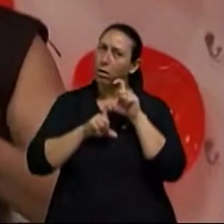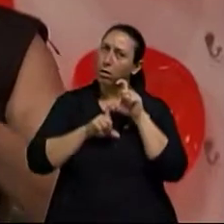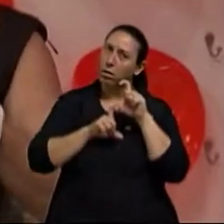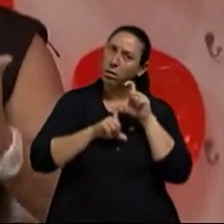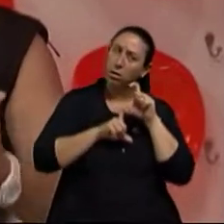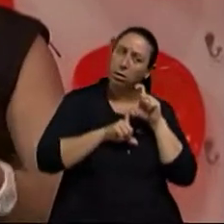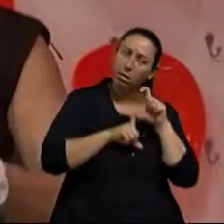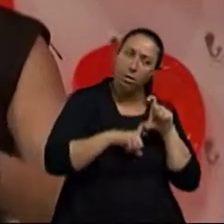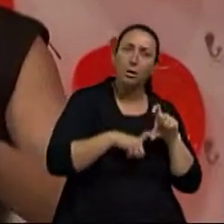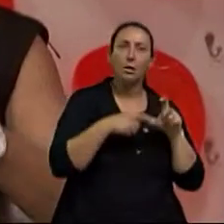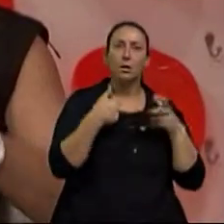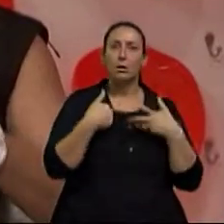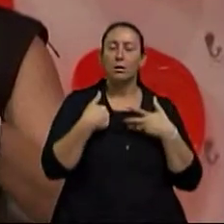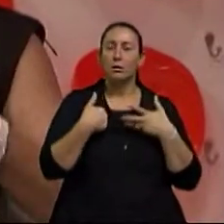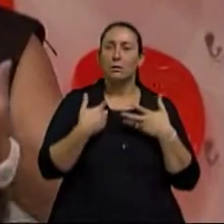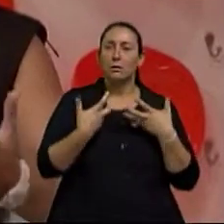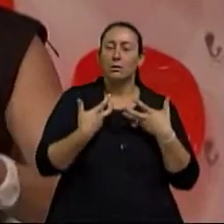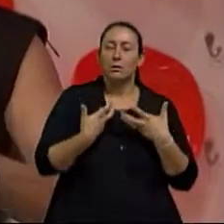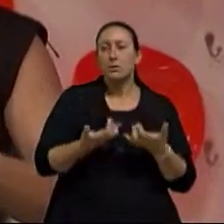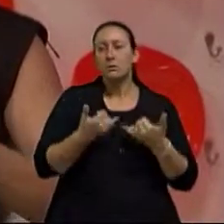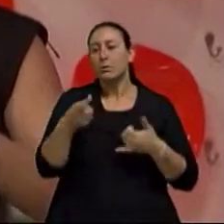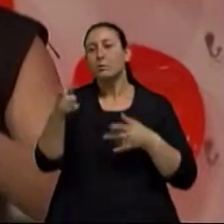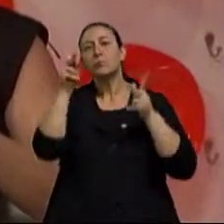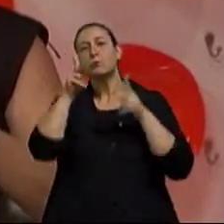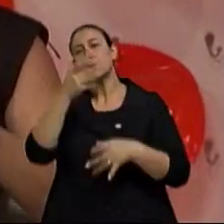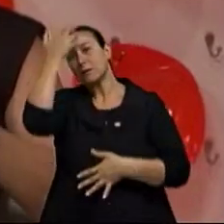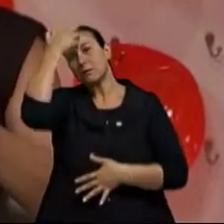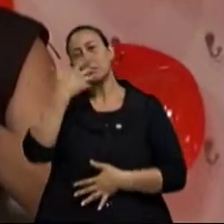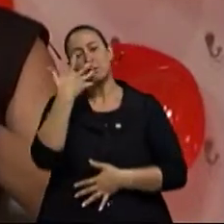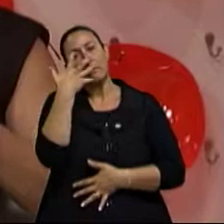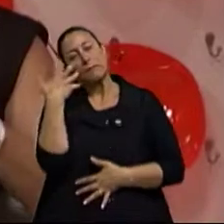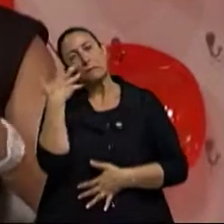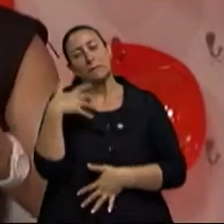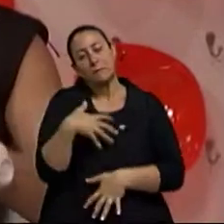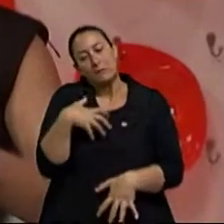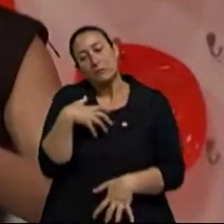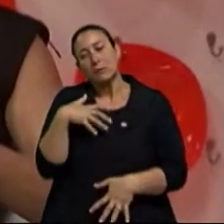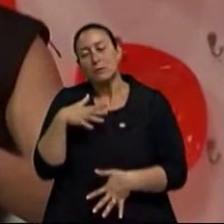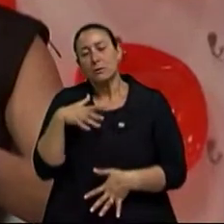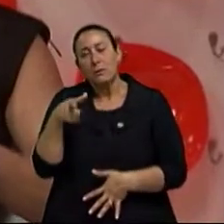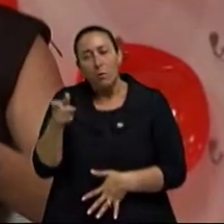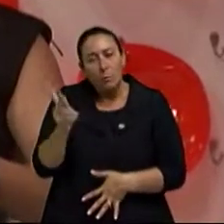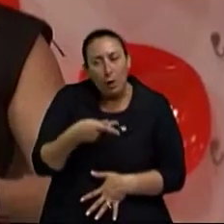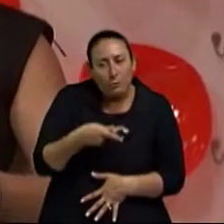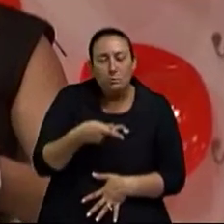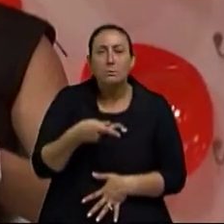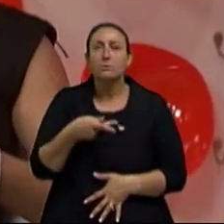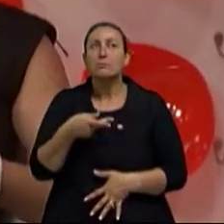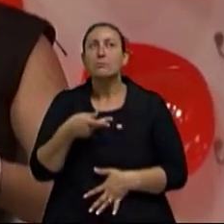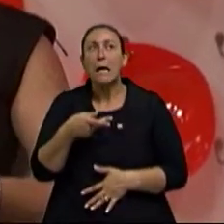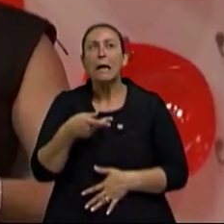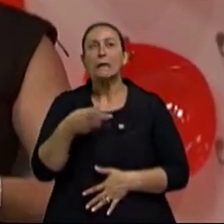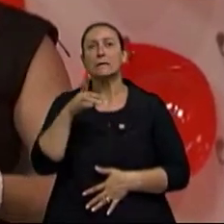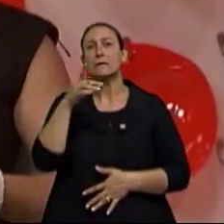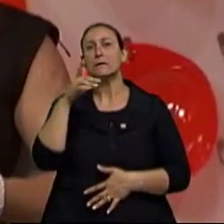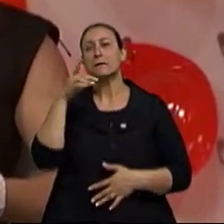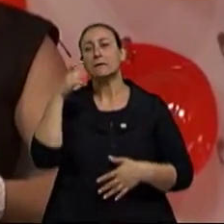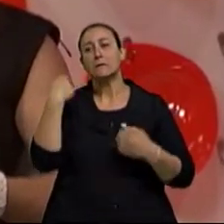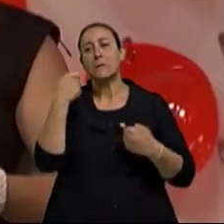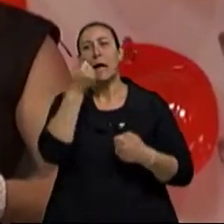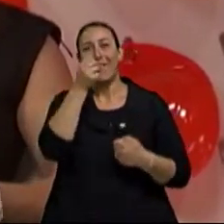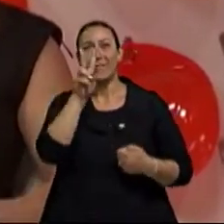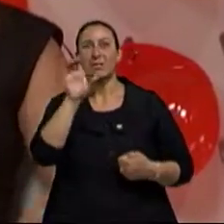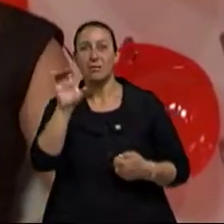processo agudo. Por exemplo, a pessoa tem um derrame, né? Um acidente vascular e, de um dia para o outro, é necessário ter um